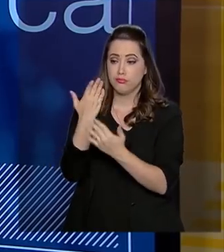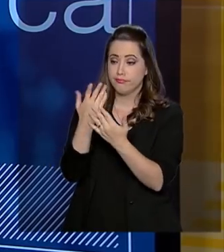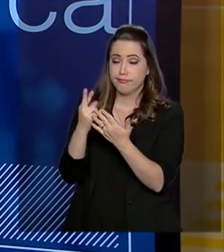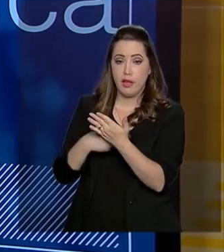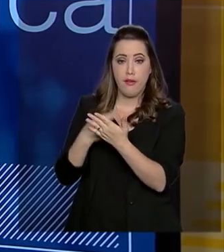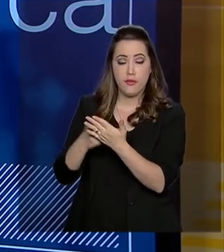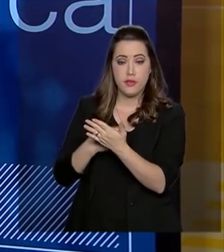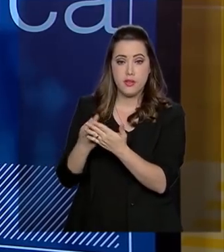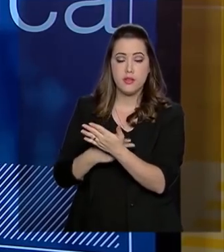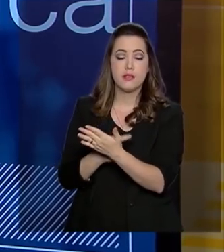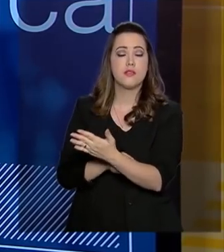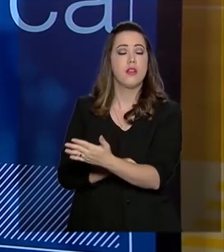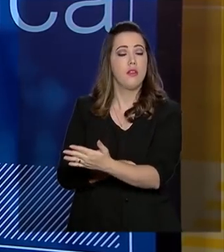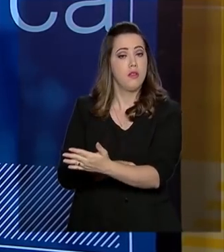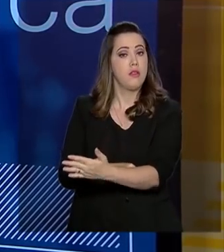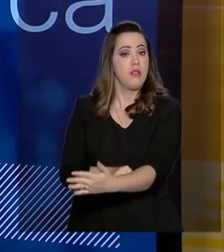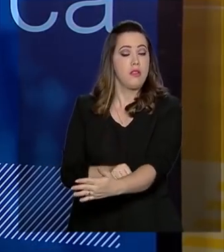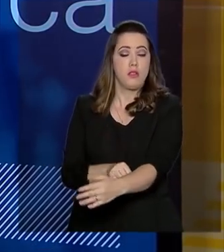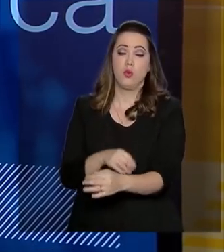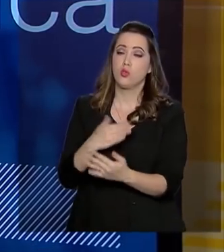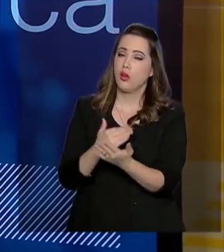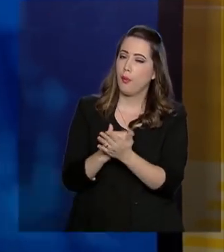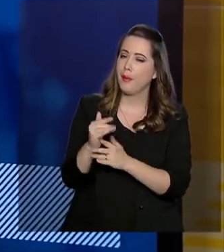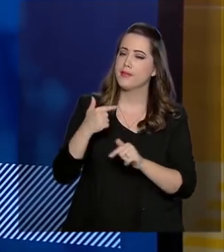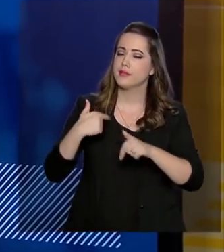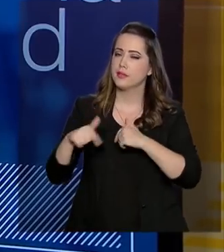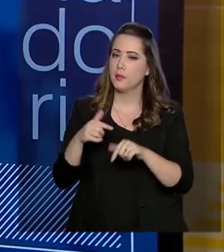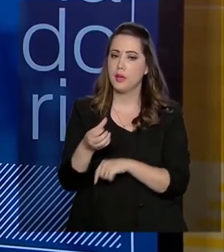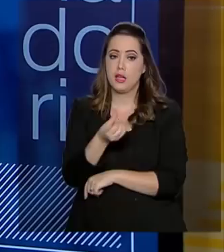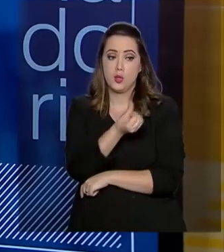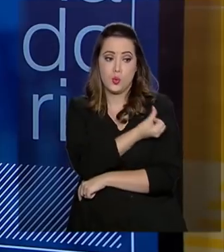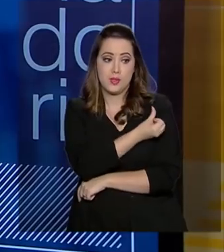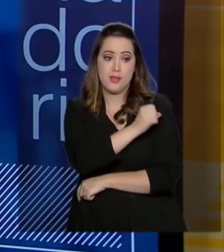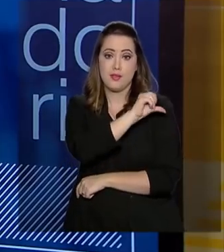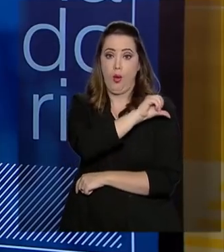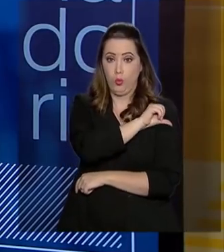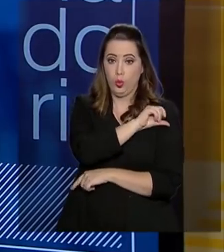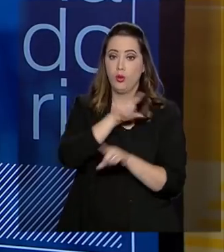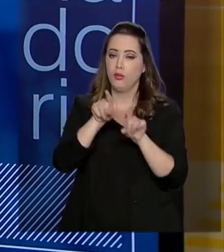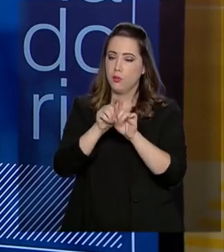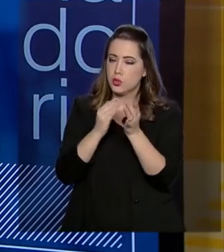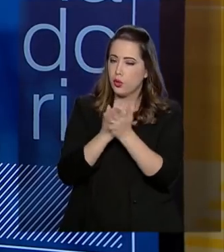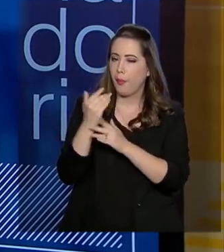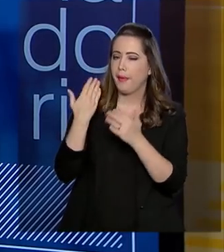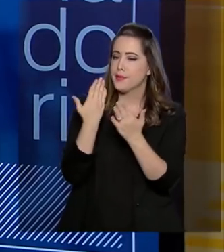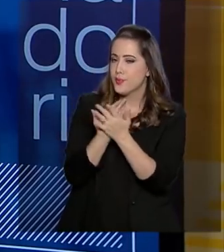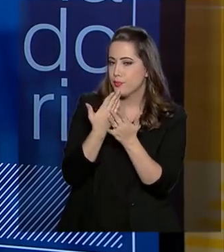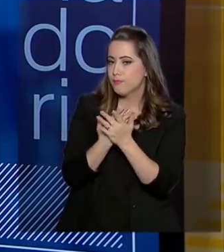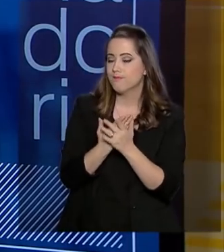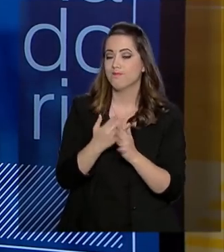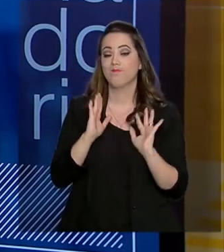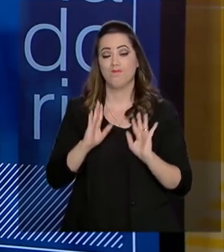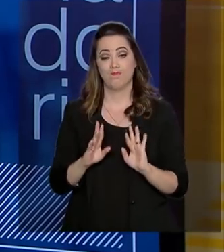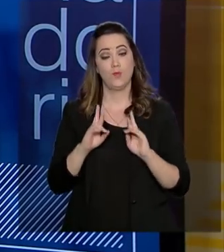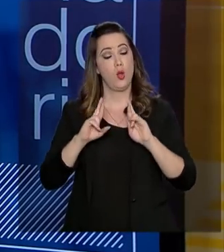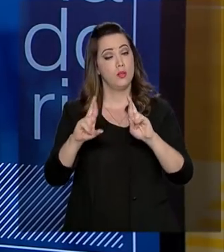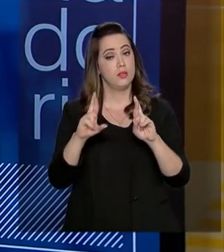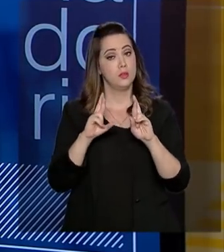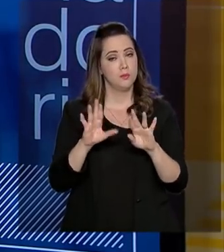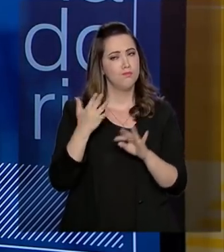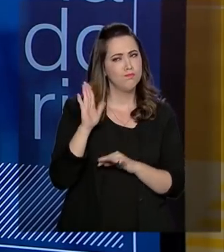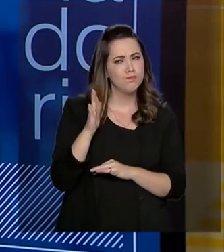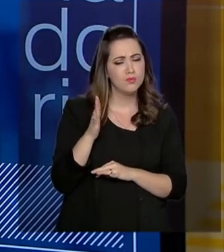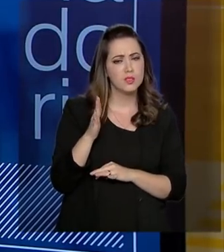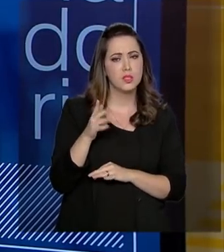por essas aulas, de tal forma que a gente vai sedimentando e já vamos começar a trabalhar do sexto ao nono ano. Então, esperamos que daqui